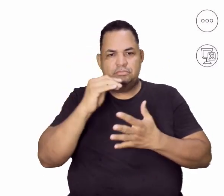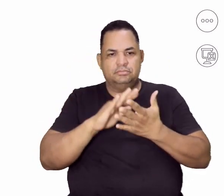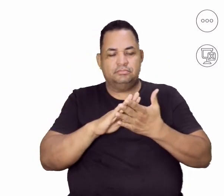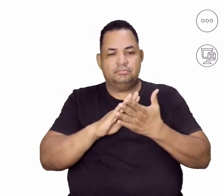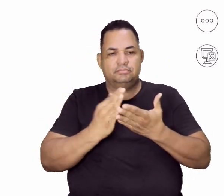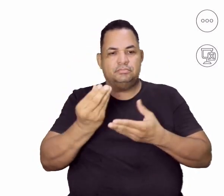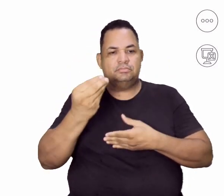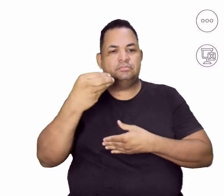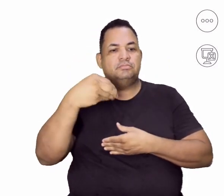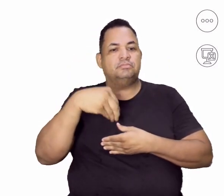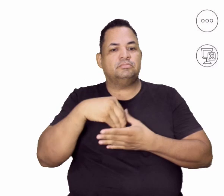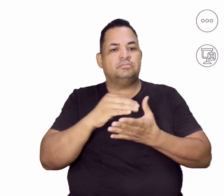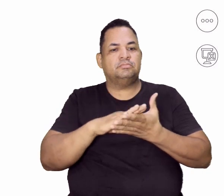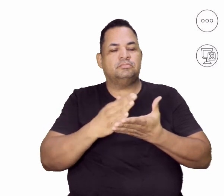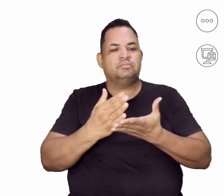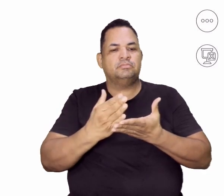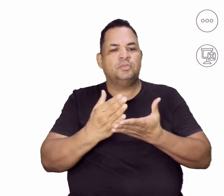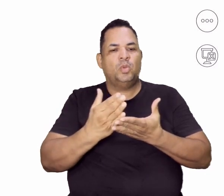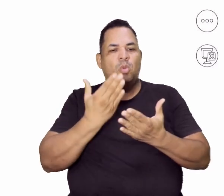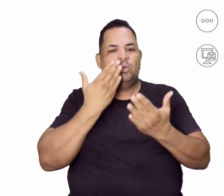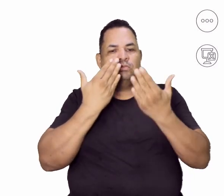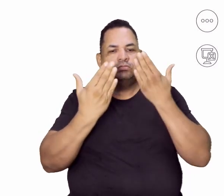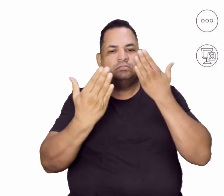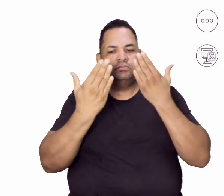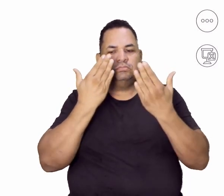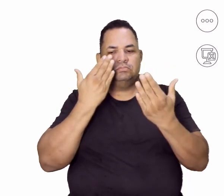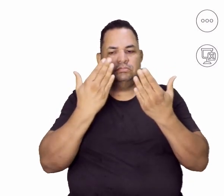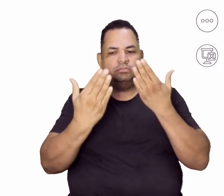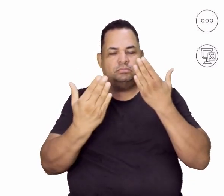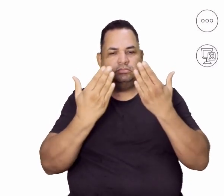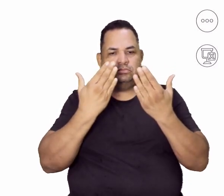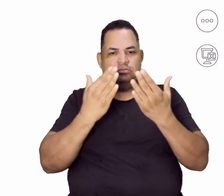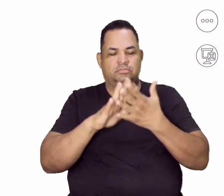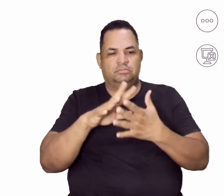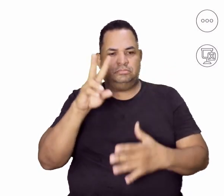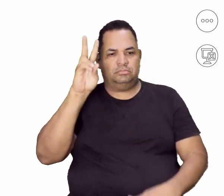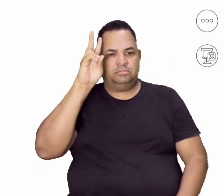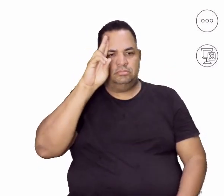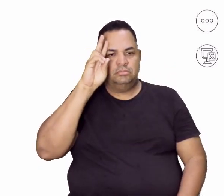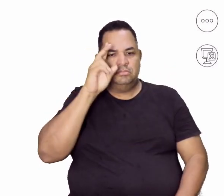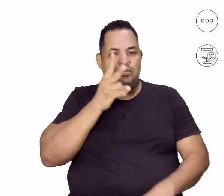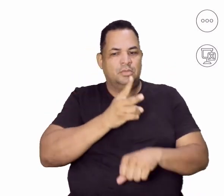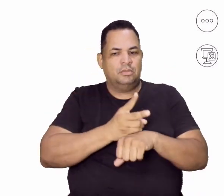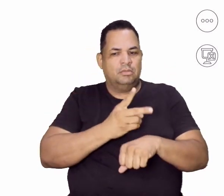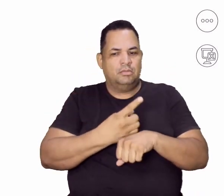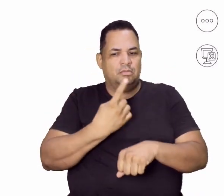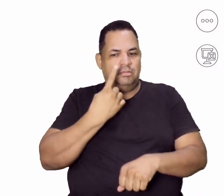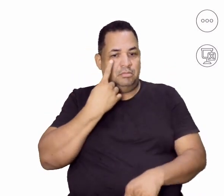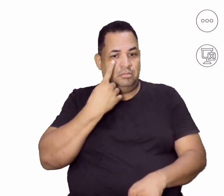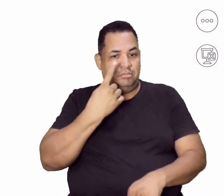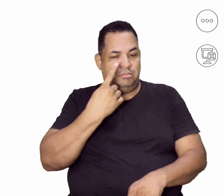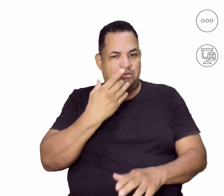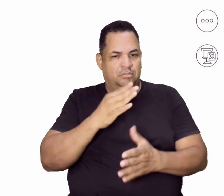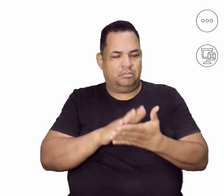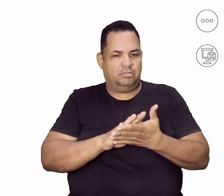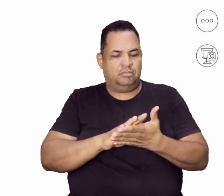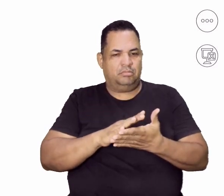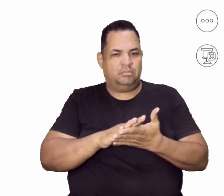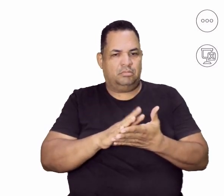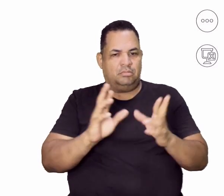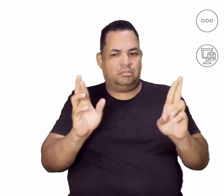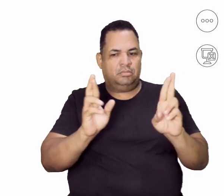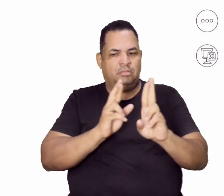psicológico. Porque, lembra no vídeo que a gente acabou de assistir, que muito disso tá